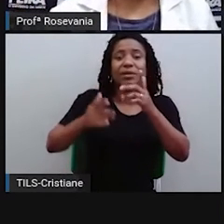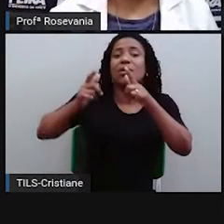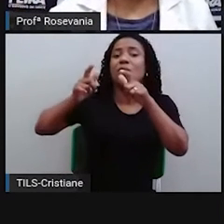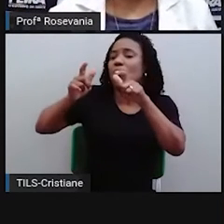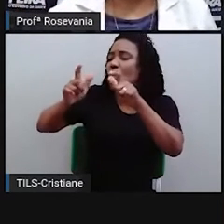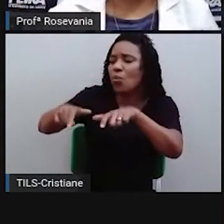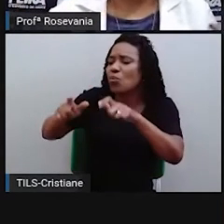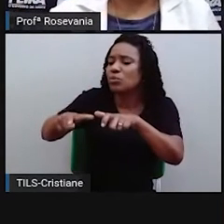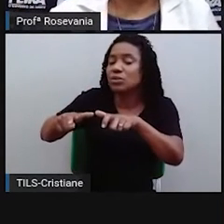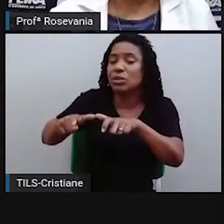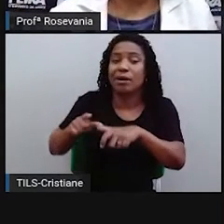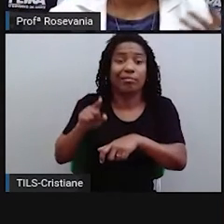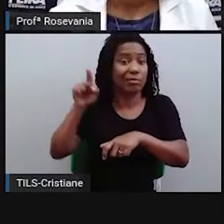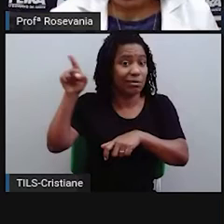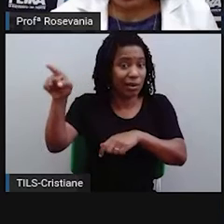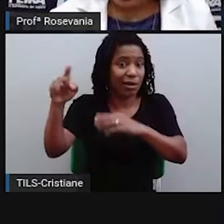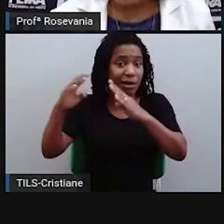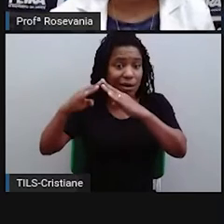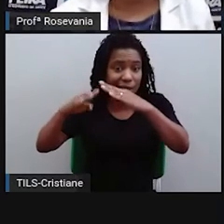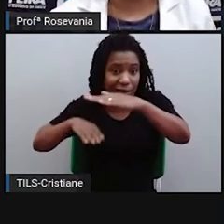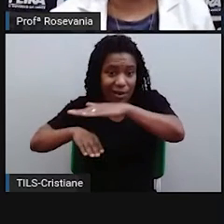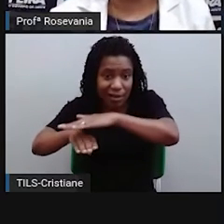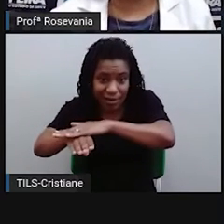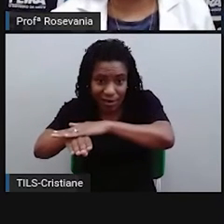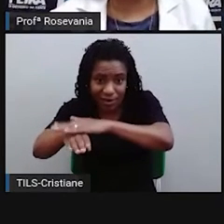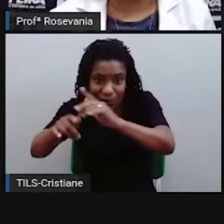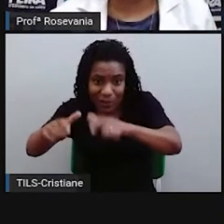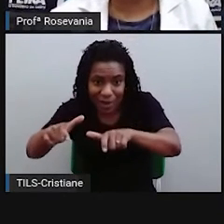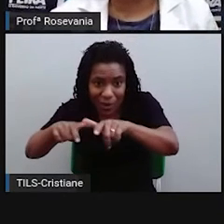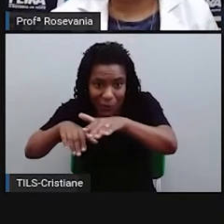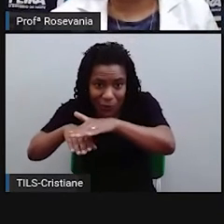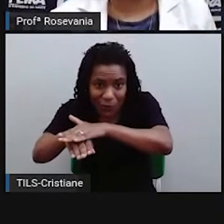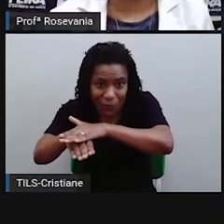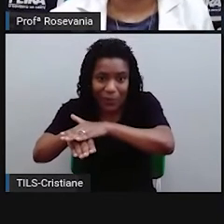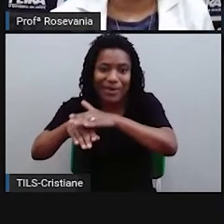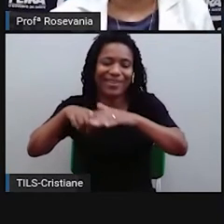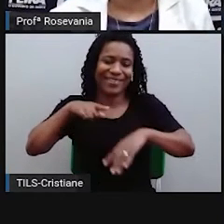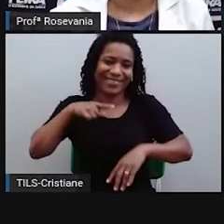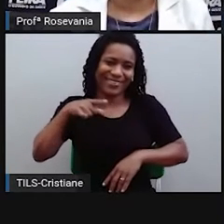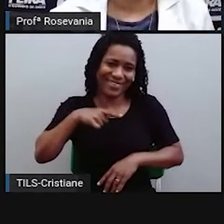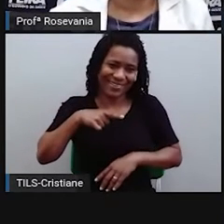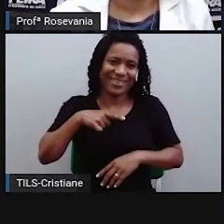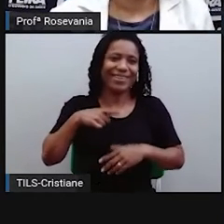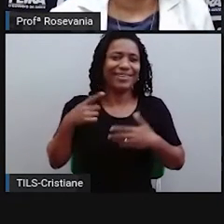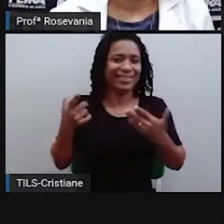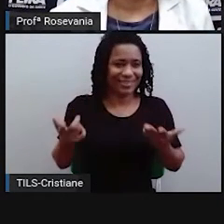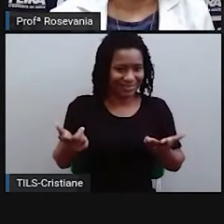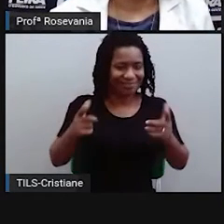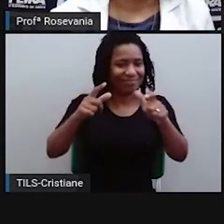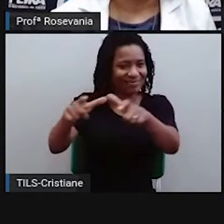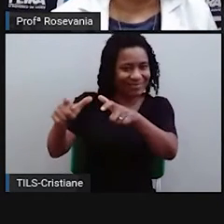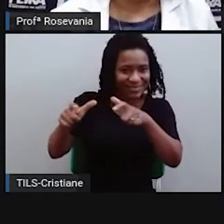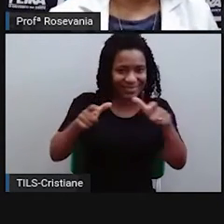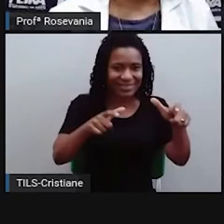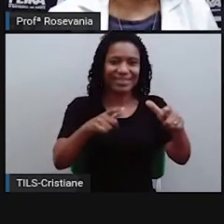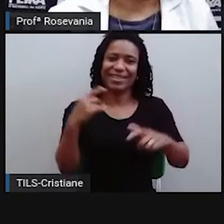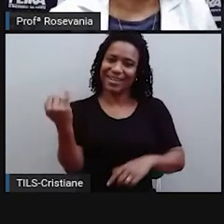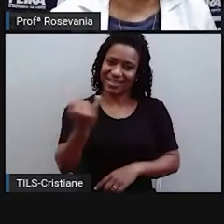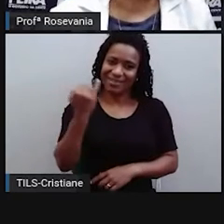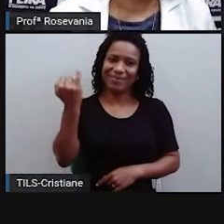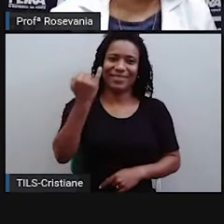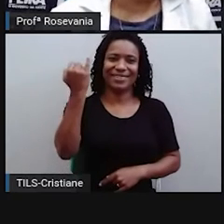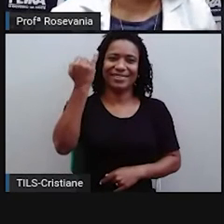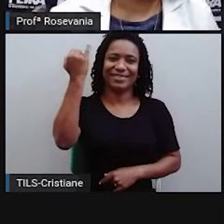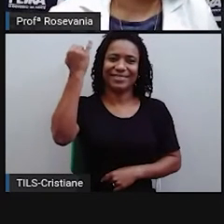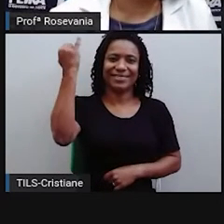Então, é bem corriqueiro essas perguntas. Às vezes, a gente nem presta atenção, como eu disse. Mas